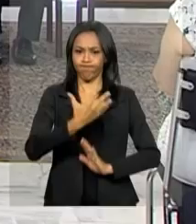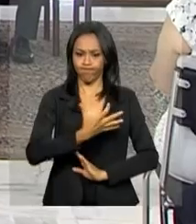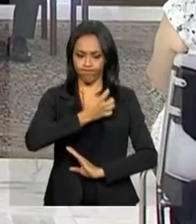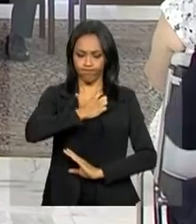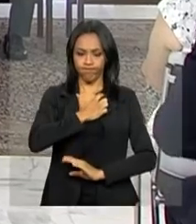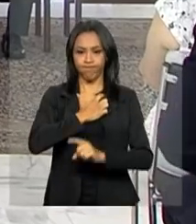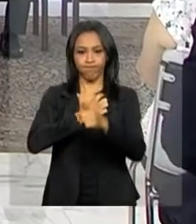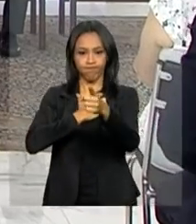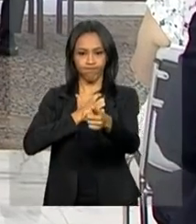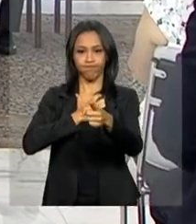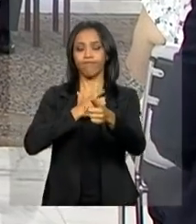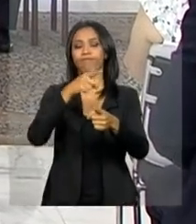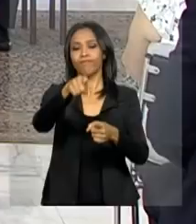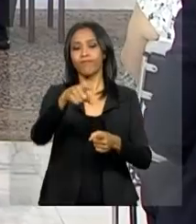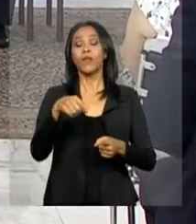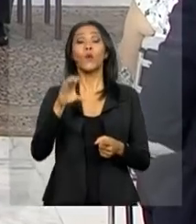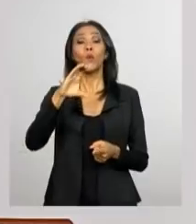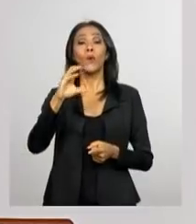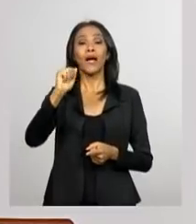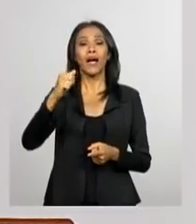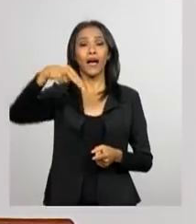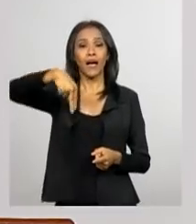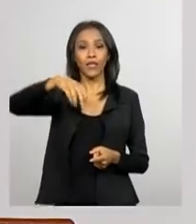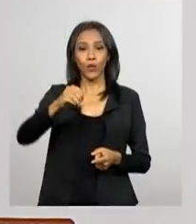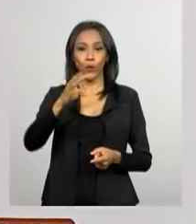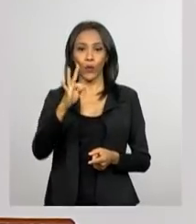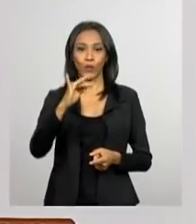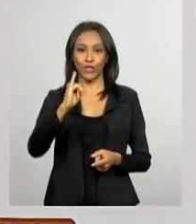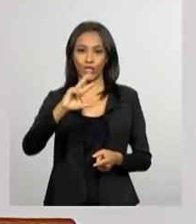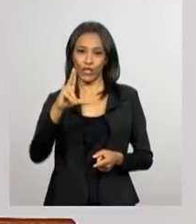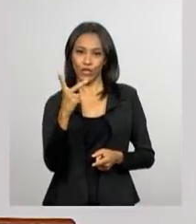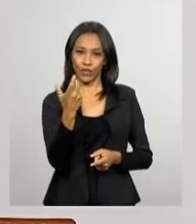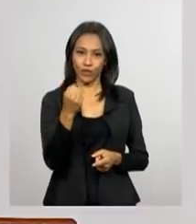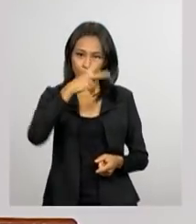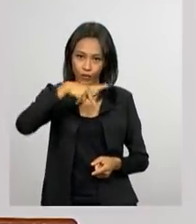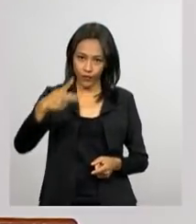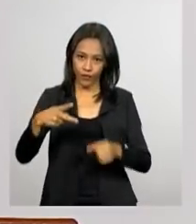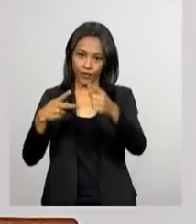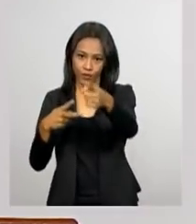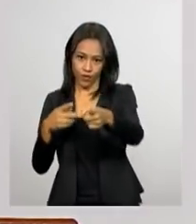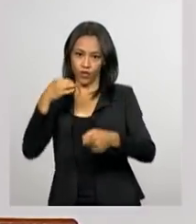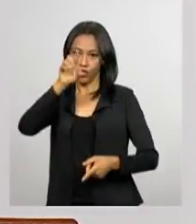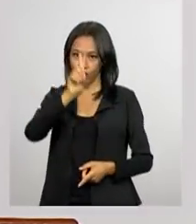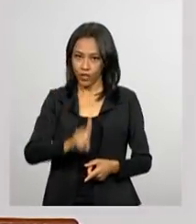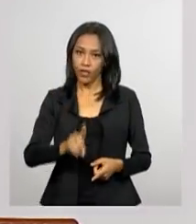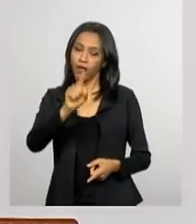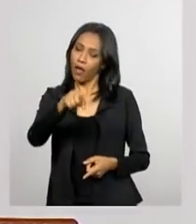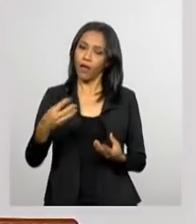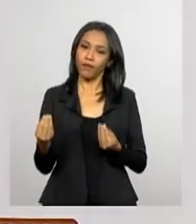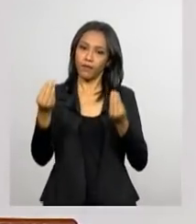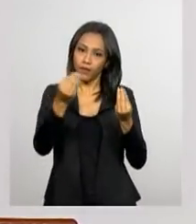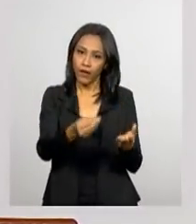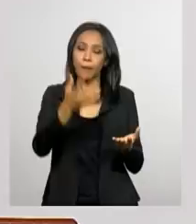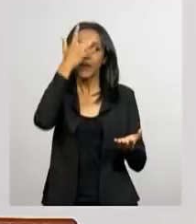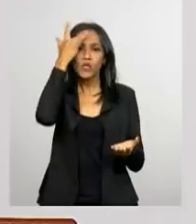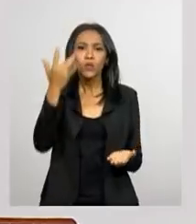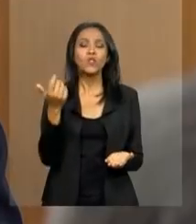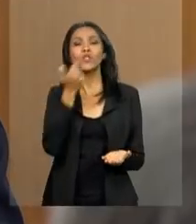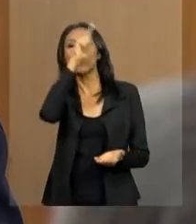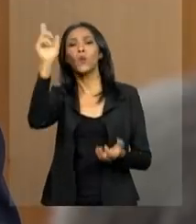português José Gomes Canotilho. Essa é uma comenda entregue pelo presidente brasileiro a personalidades estrangeiras.